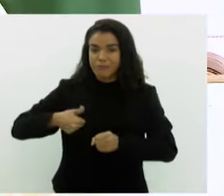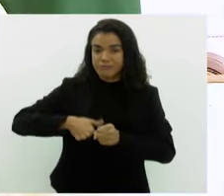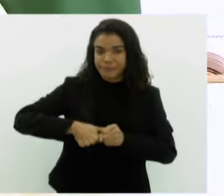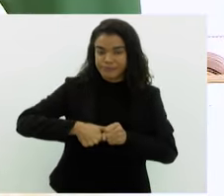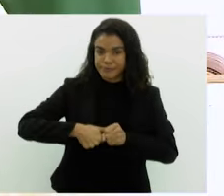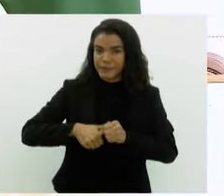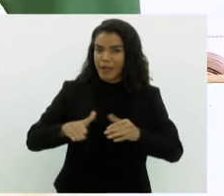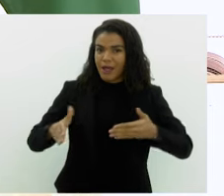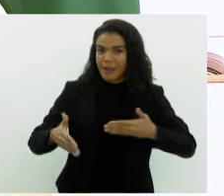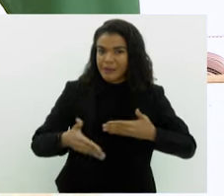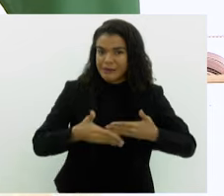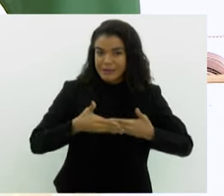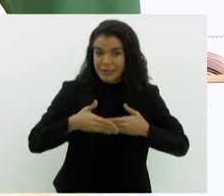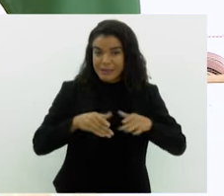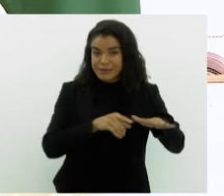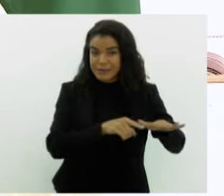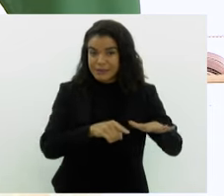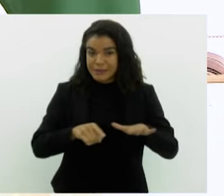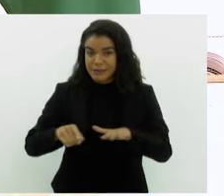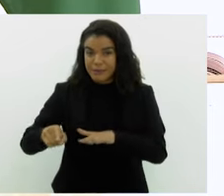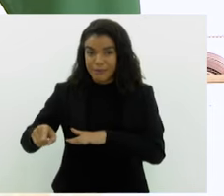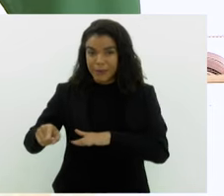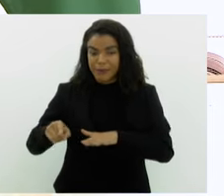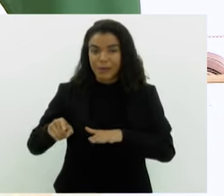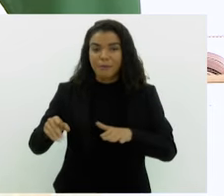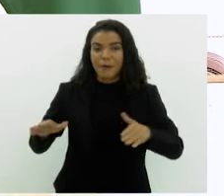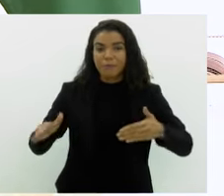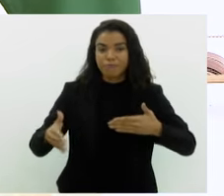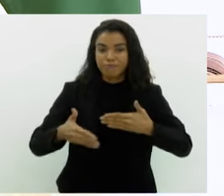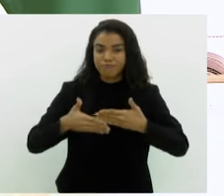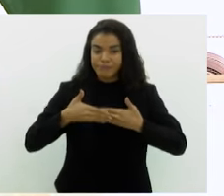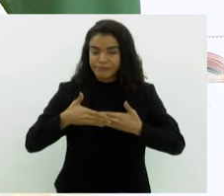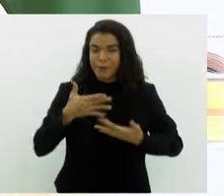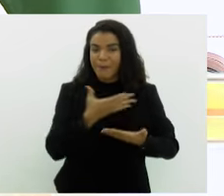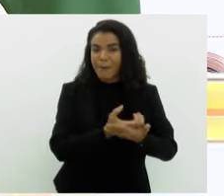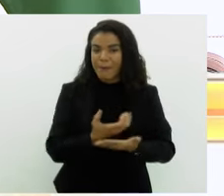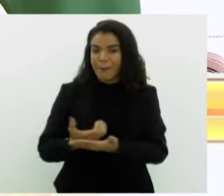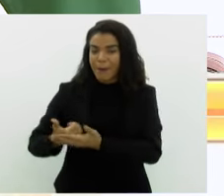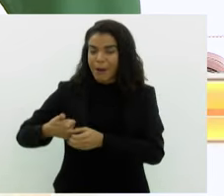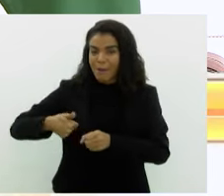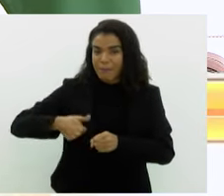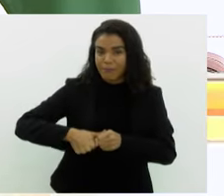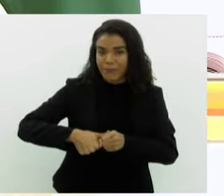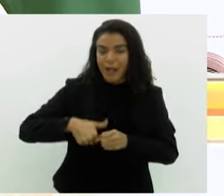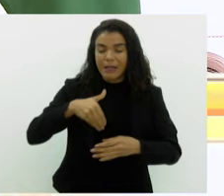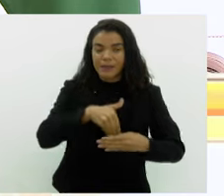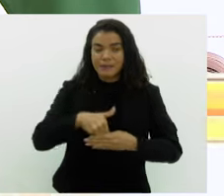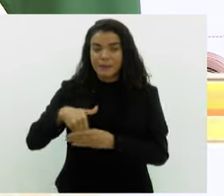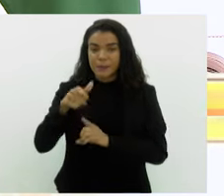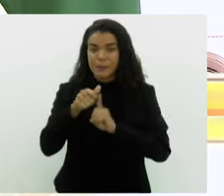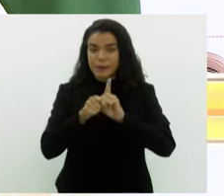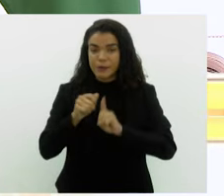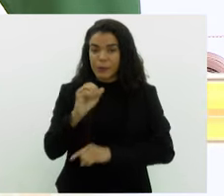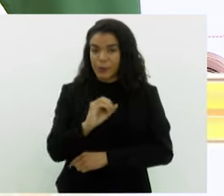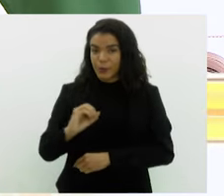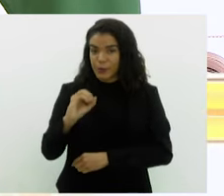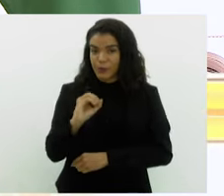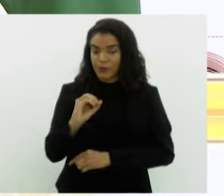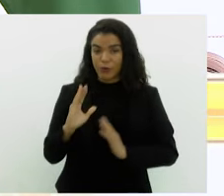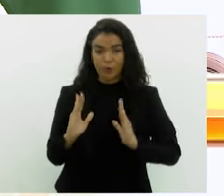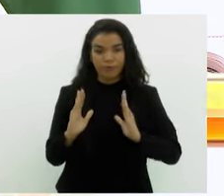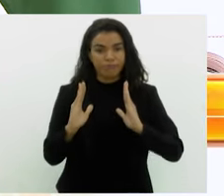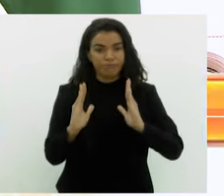Estamos a poucas semanas do fechamento do cadastro eleitoral para as eleições de outubro. O prazo para